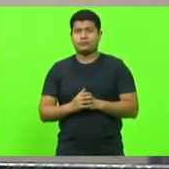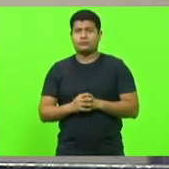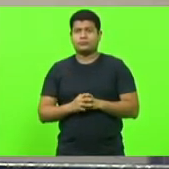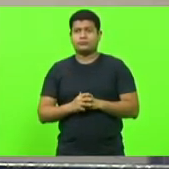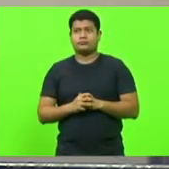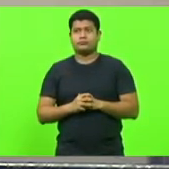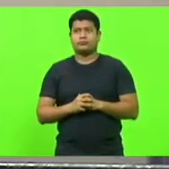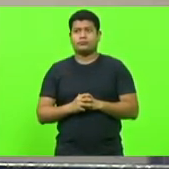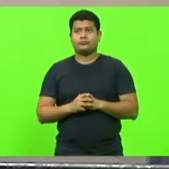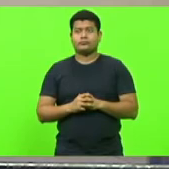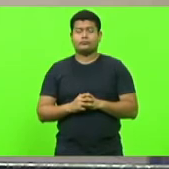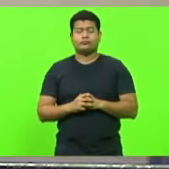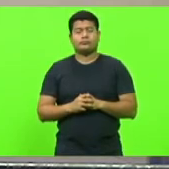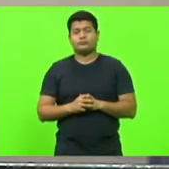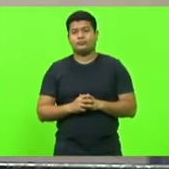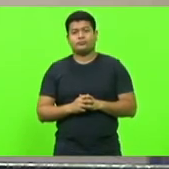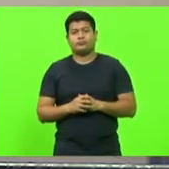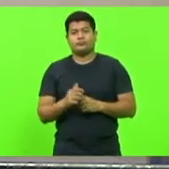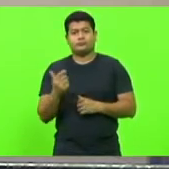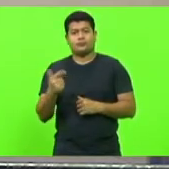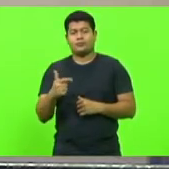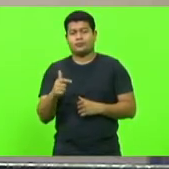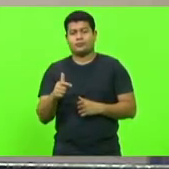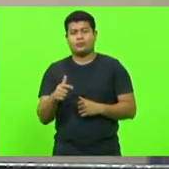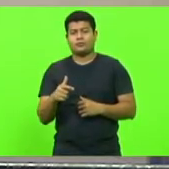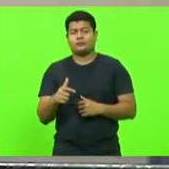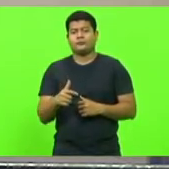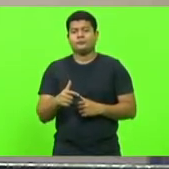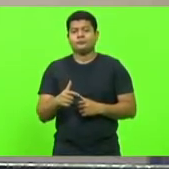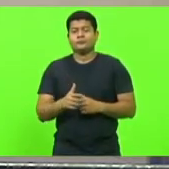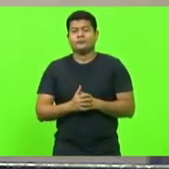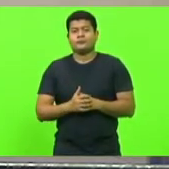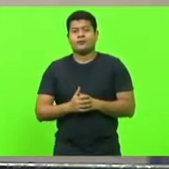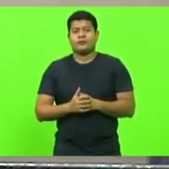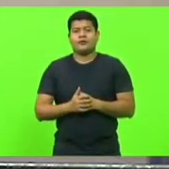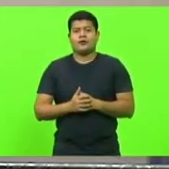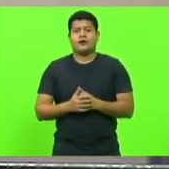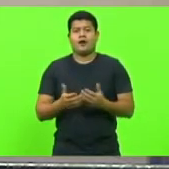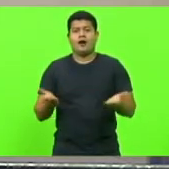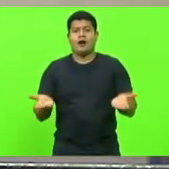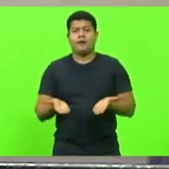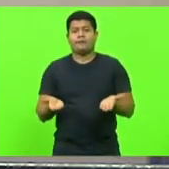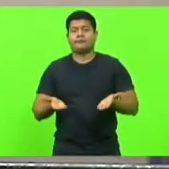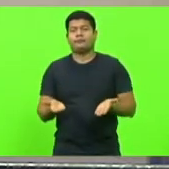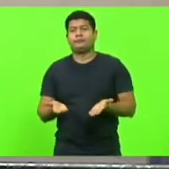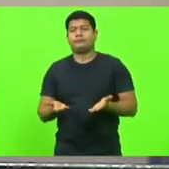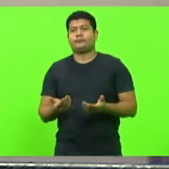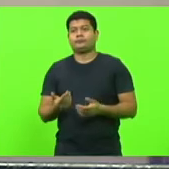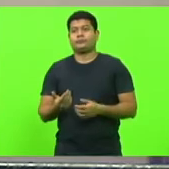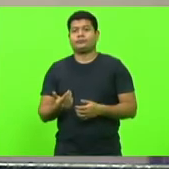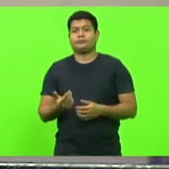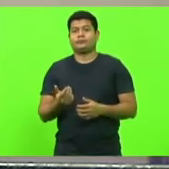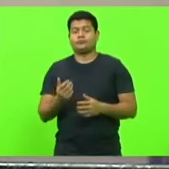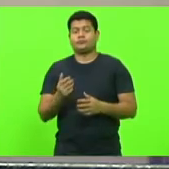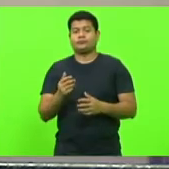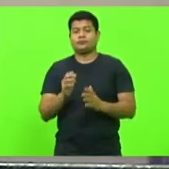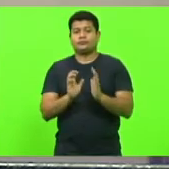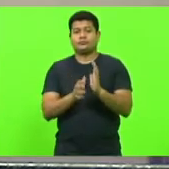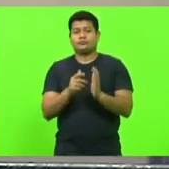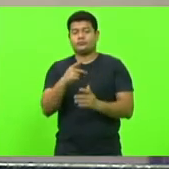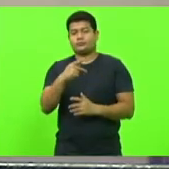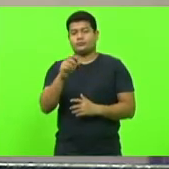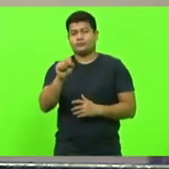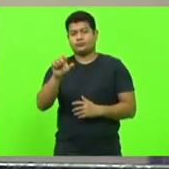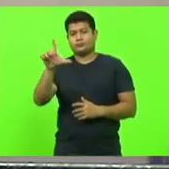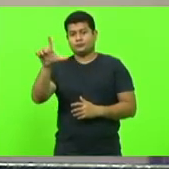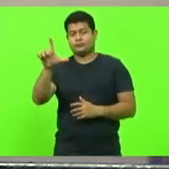Não havendo mais oradores inscritos no bloco MDB novo agora o horário é do PSL. Algum deputado